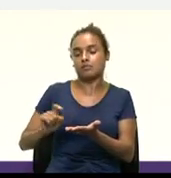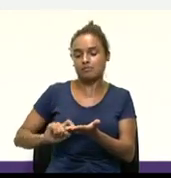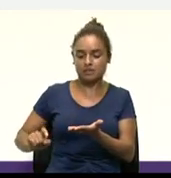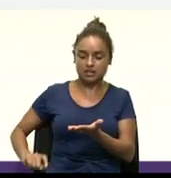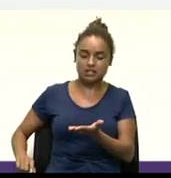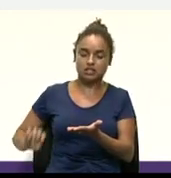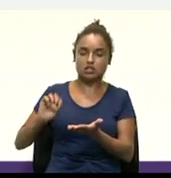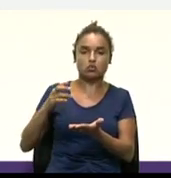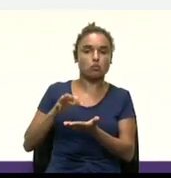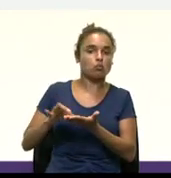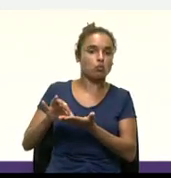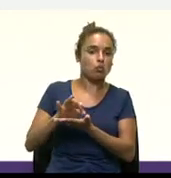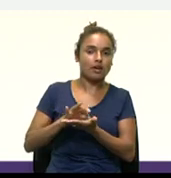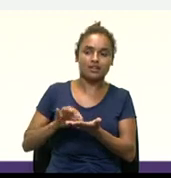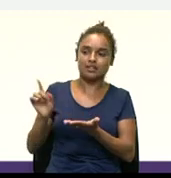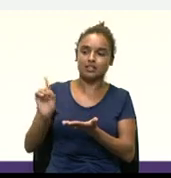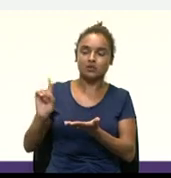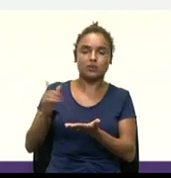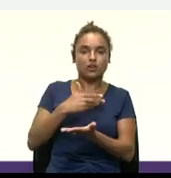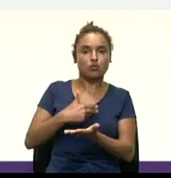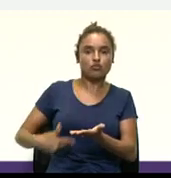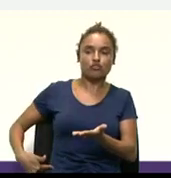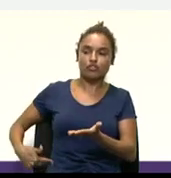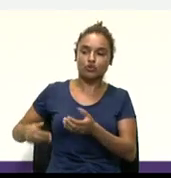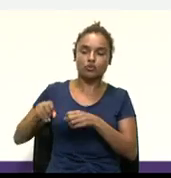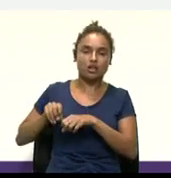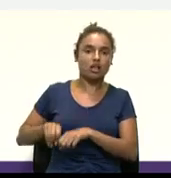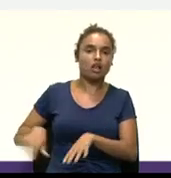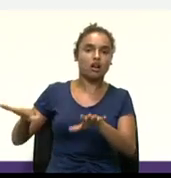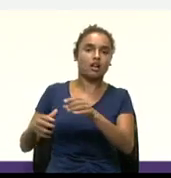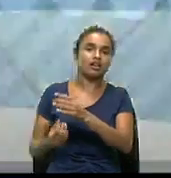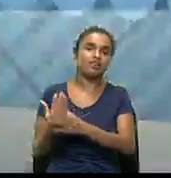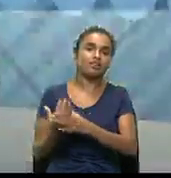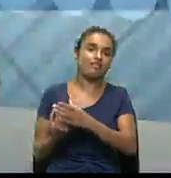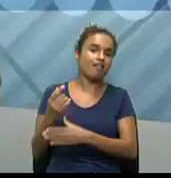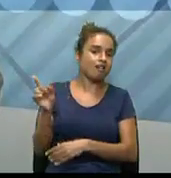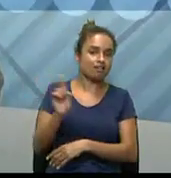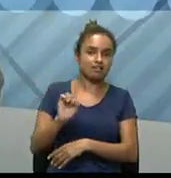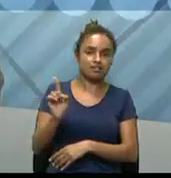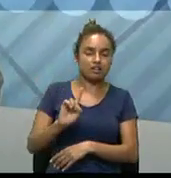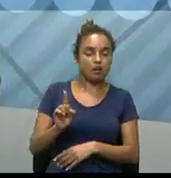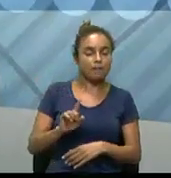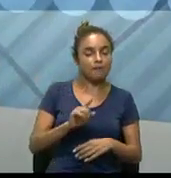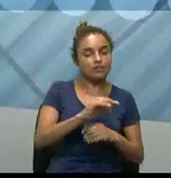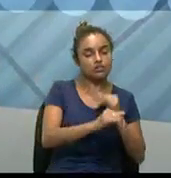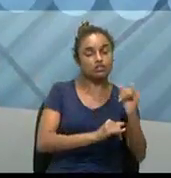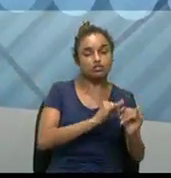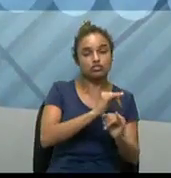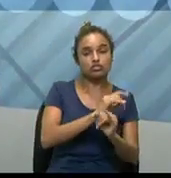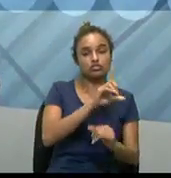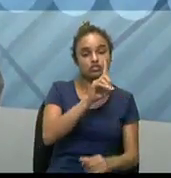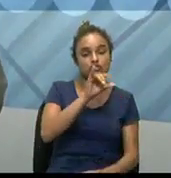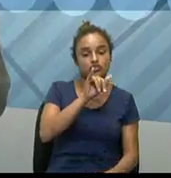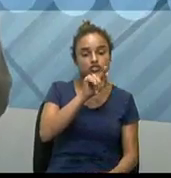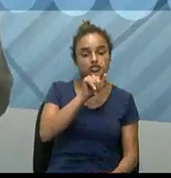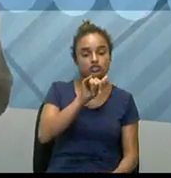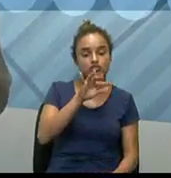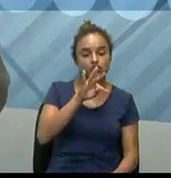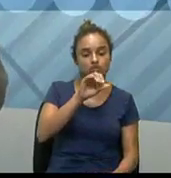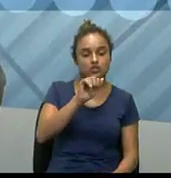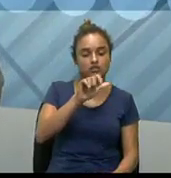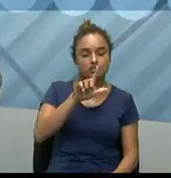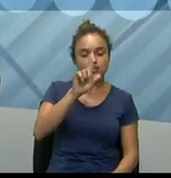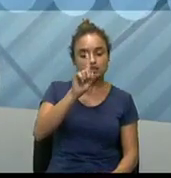essa definição que eu encontrei, né? Então, de um dos autores aí, bastante utilizado, que fala sobre as